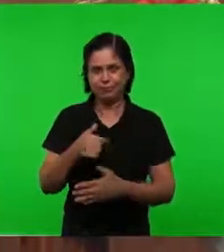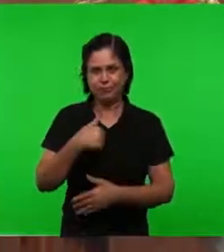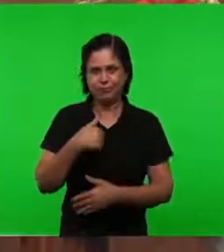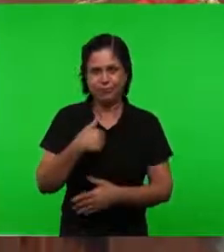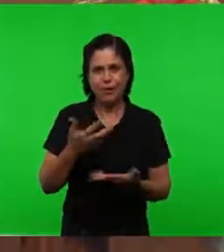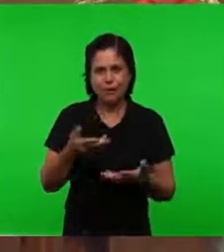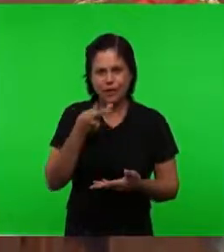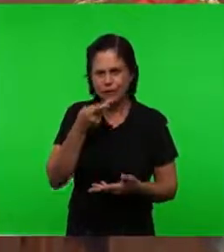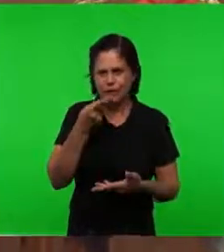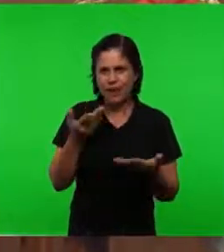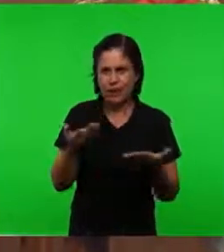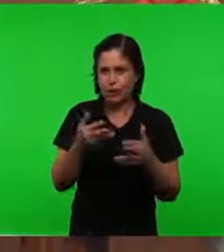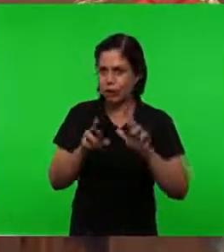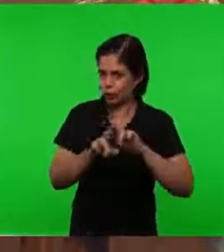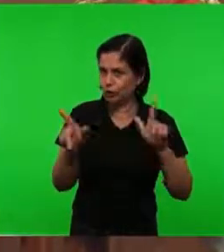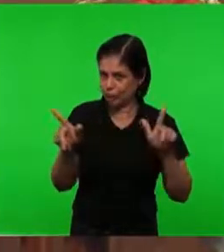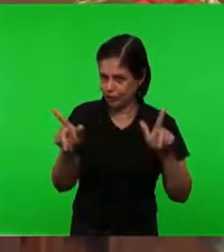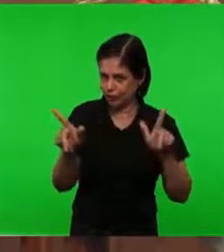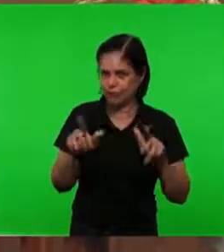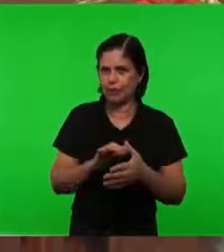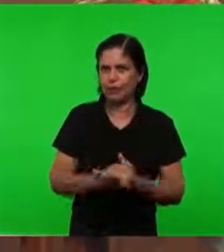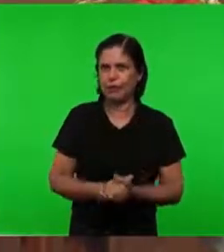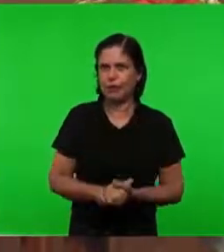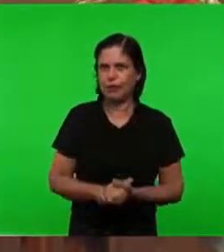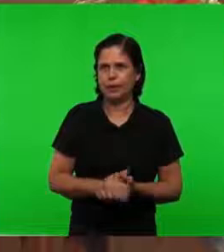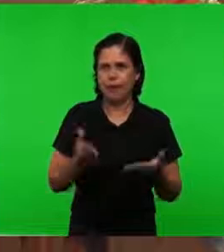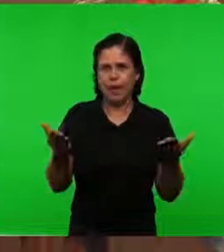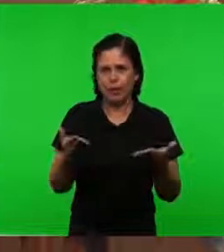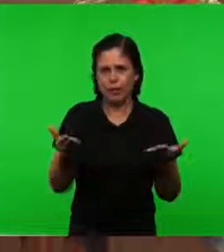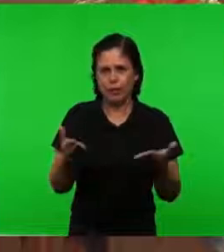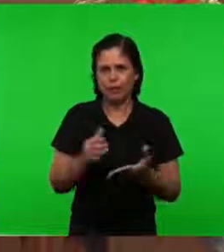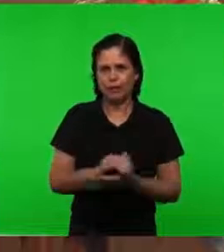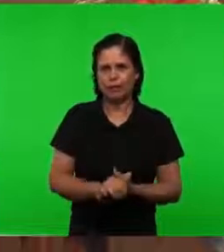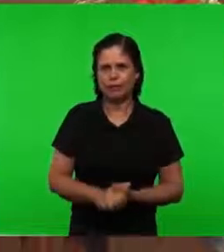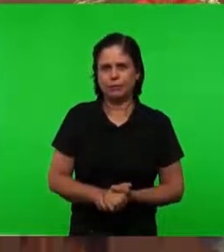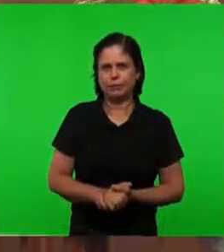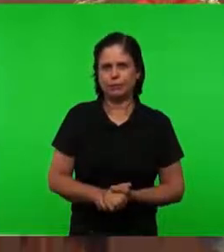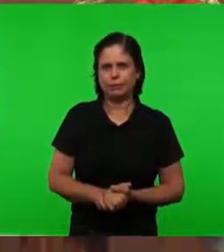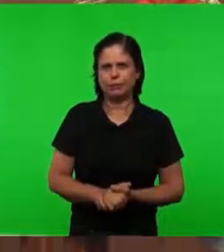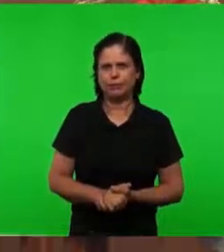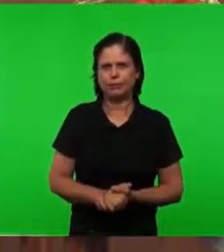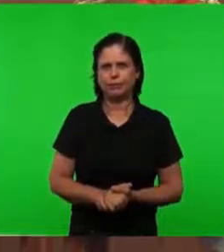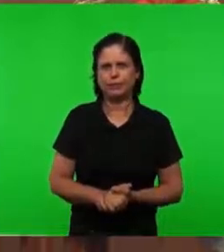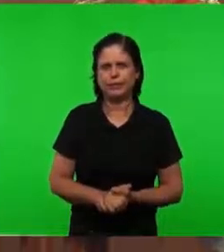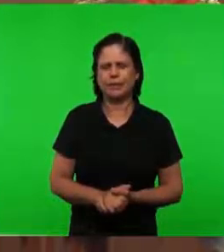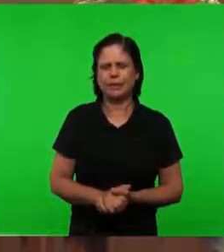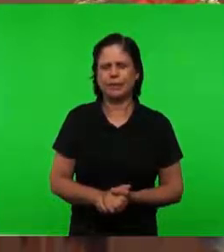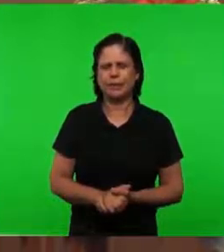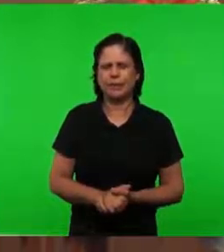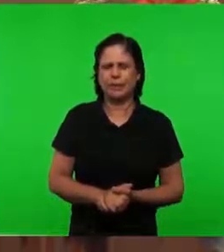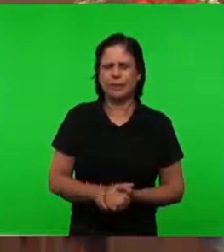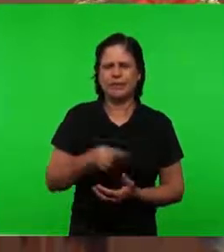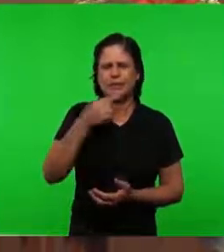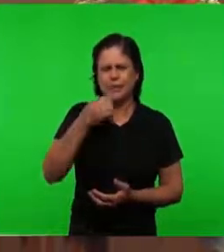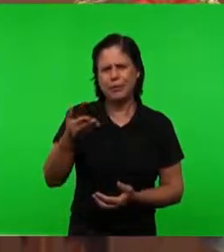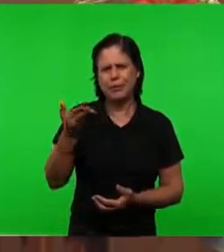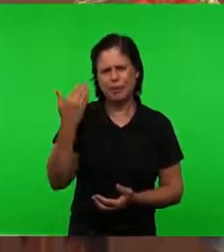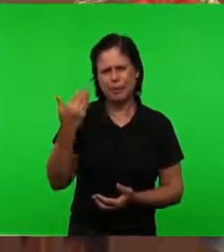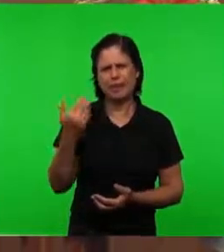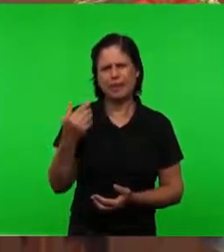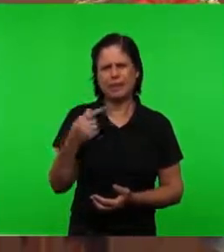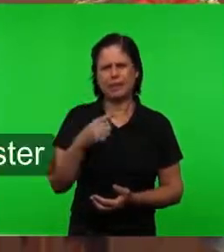palavra Diferente Eu quero Meus irmãos Me referir A perda Que tivemos Nessa semana